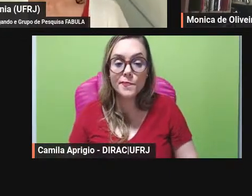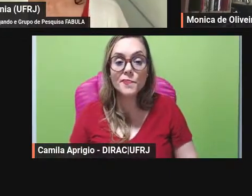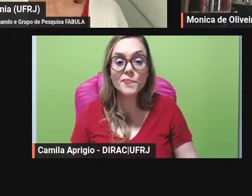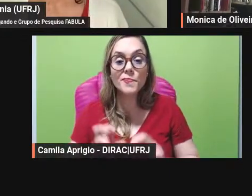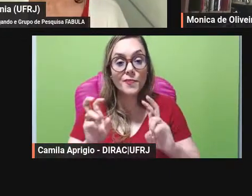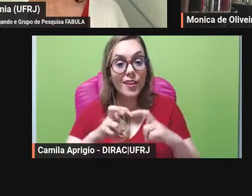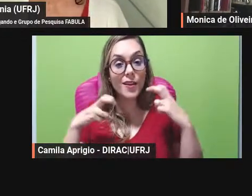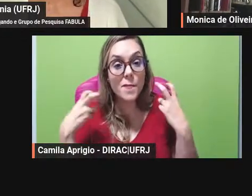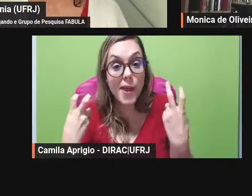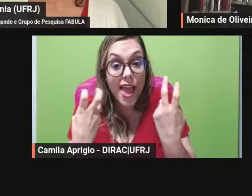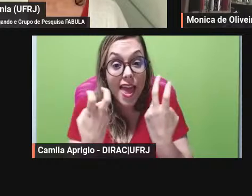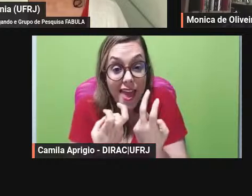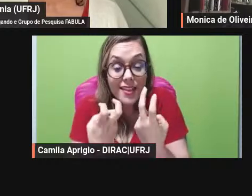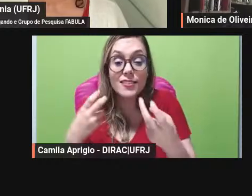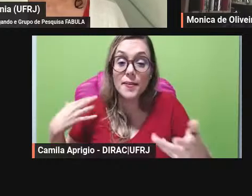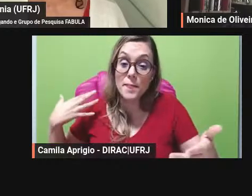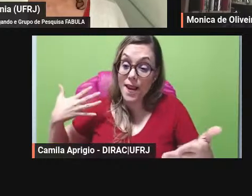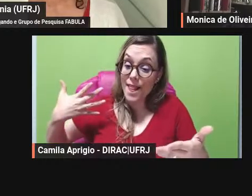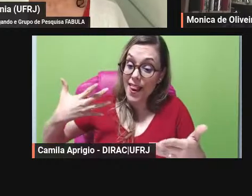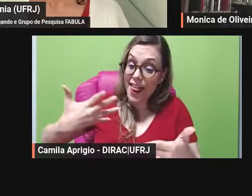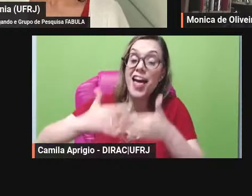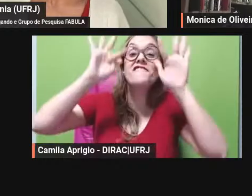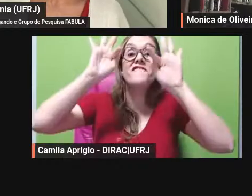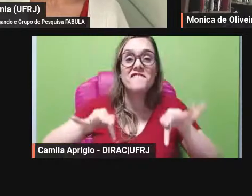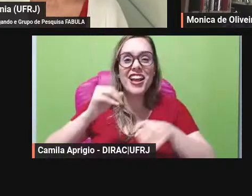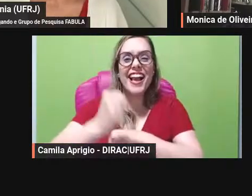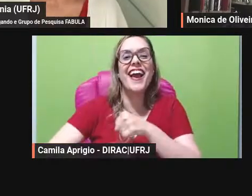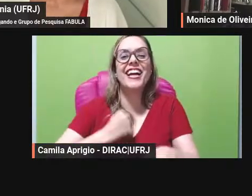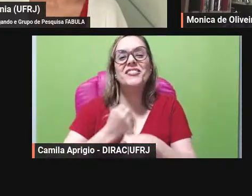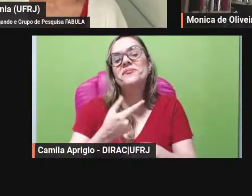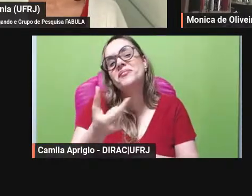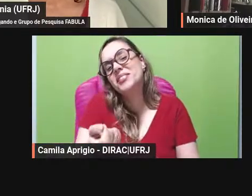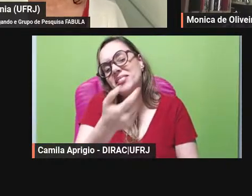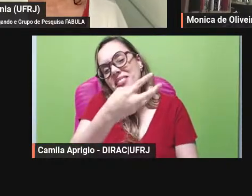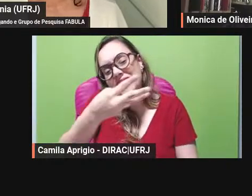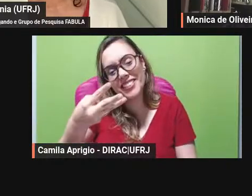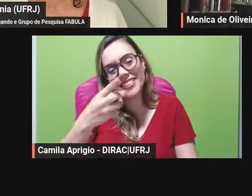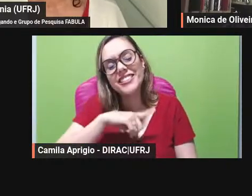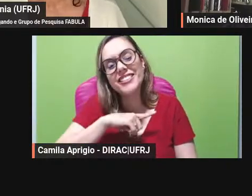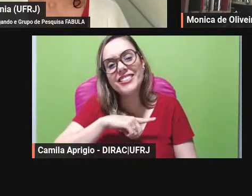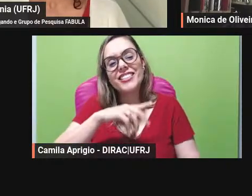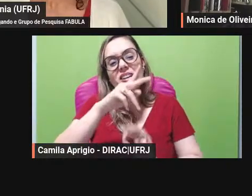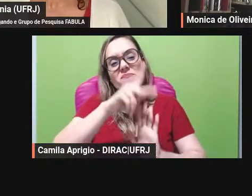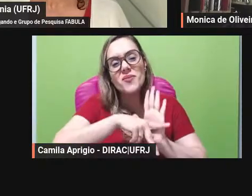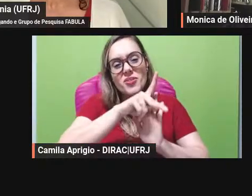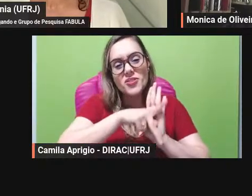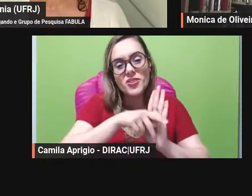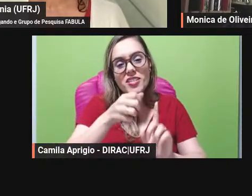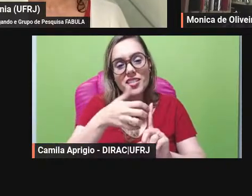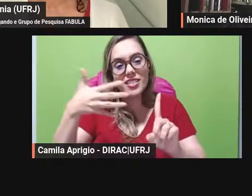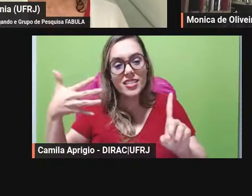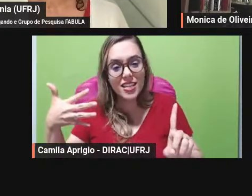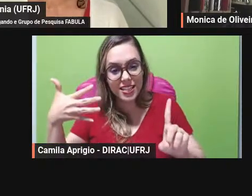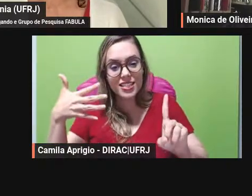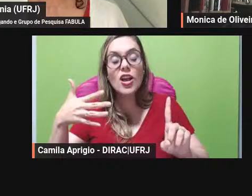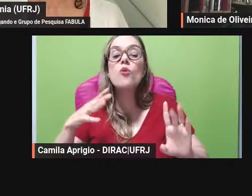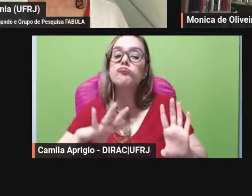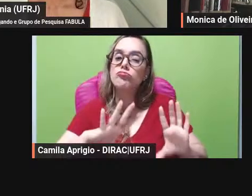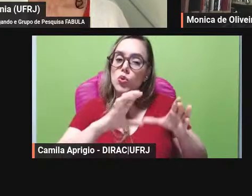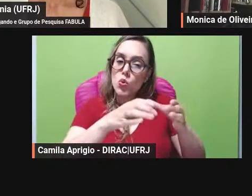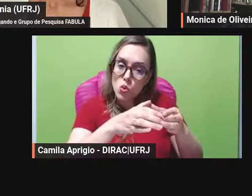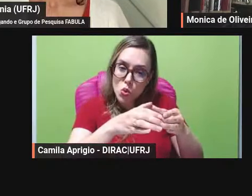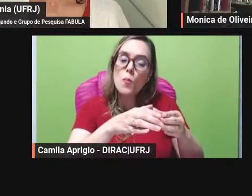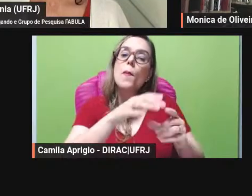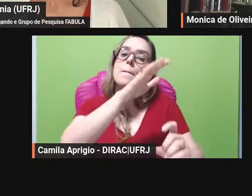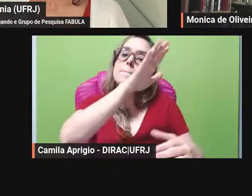programação de eventos deste ano de 2023 tanto para o nosso projeto de extensão mitologando quanto para o nosso grupo de pesquisa Fábula